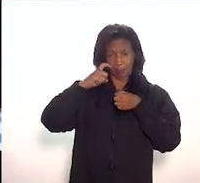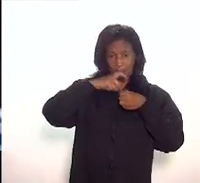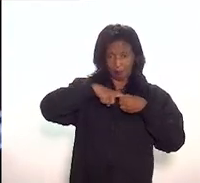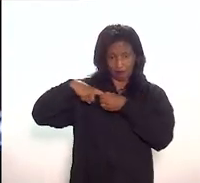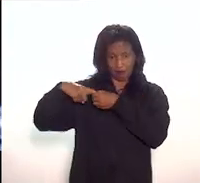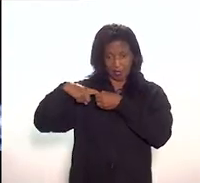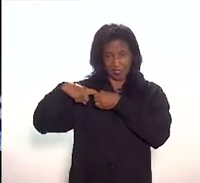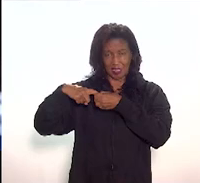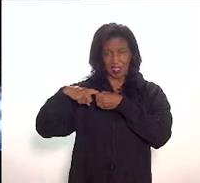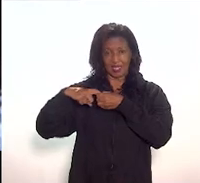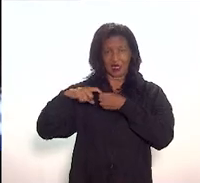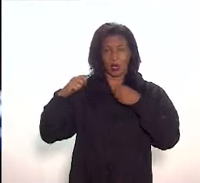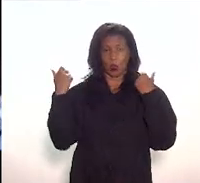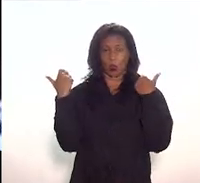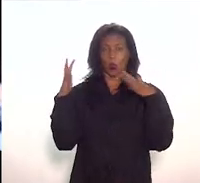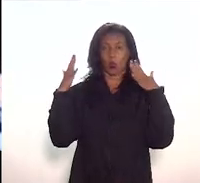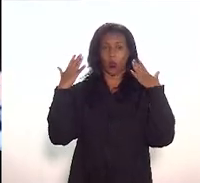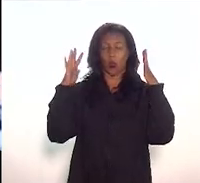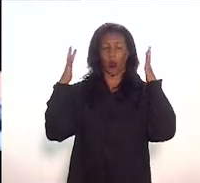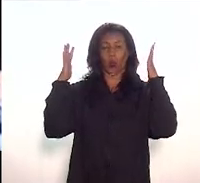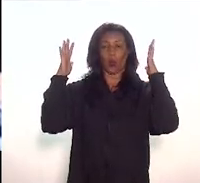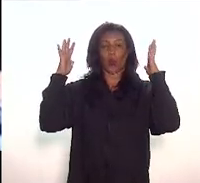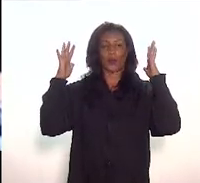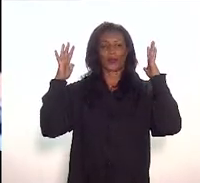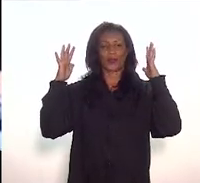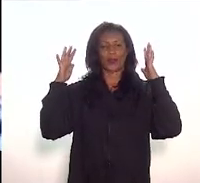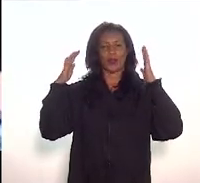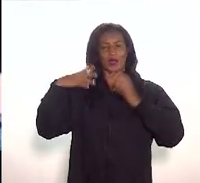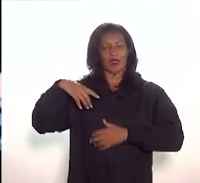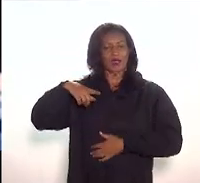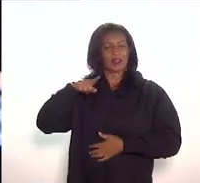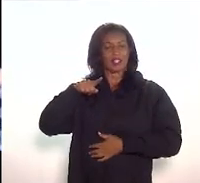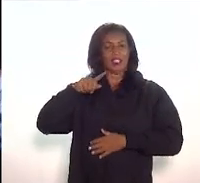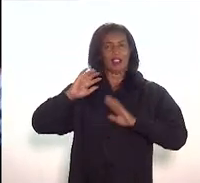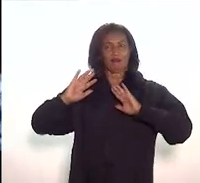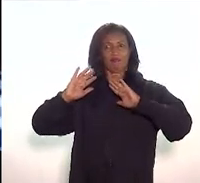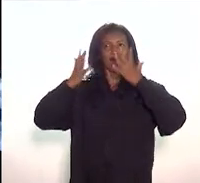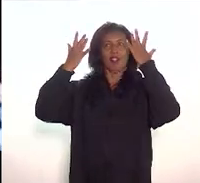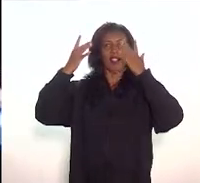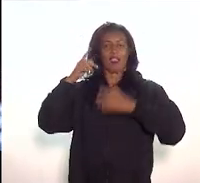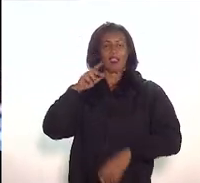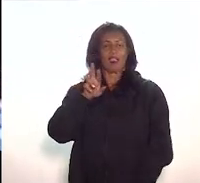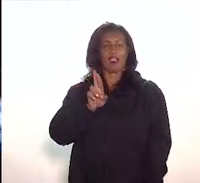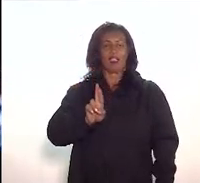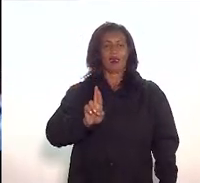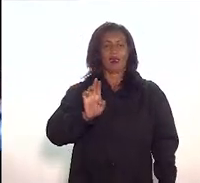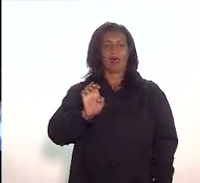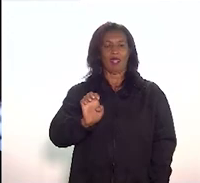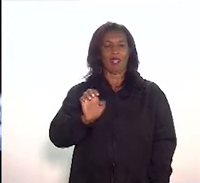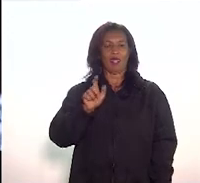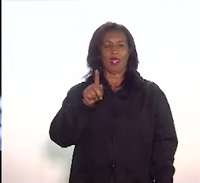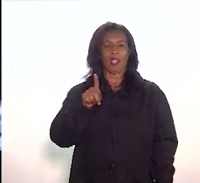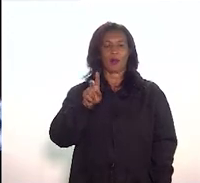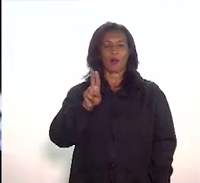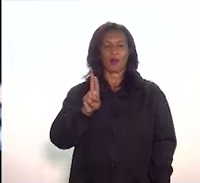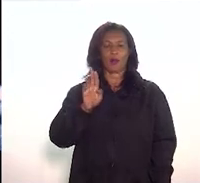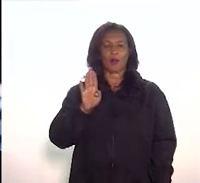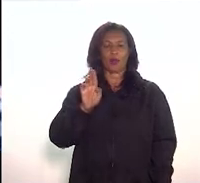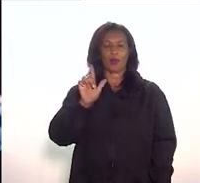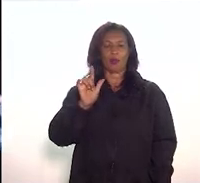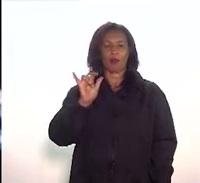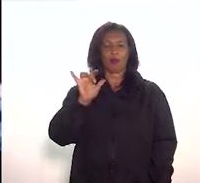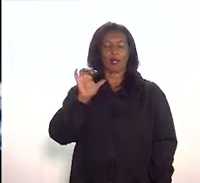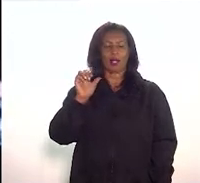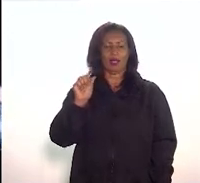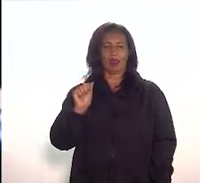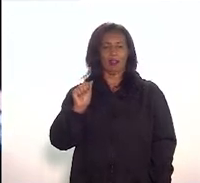a comemoração dos 130 anos da Proclamação da República, uma exposição que ocorreu lá no Salão Móvel e no Palácio Tiradentes, em que eu e André Angulo fomos